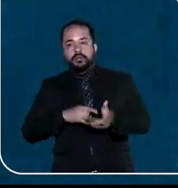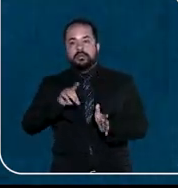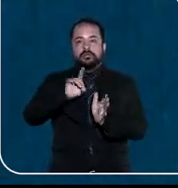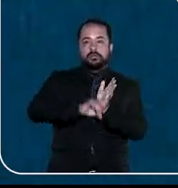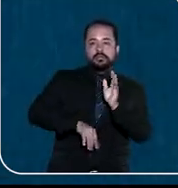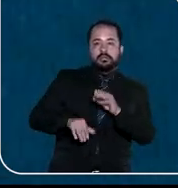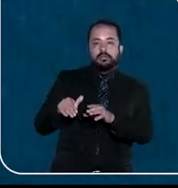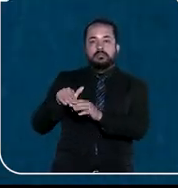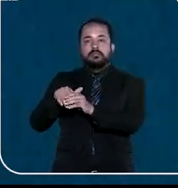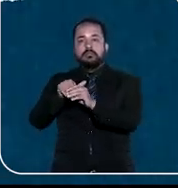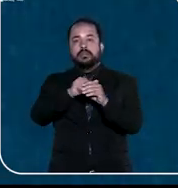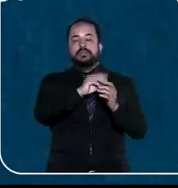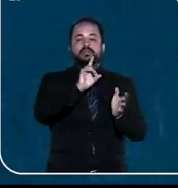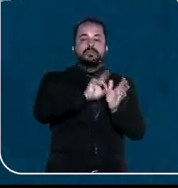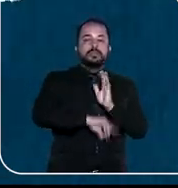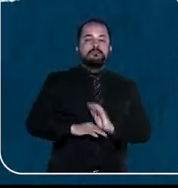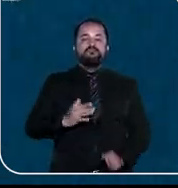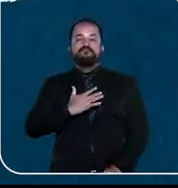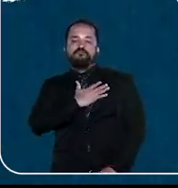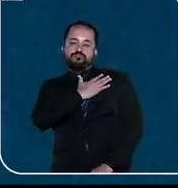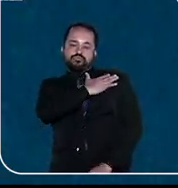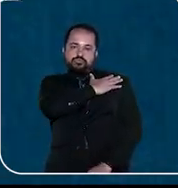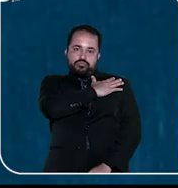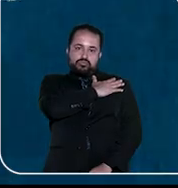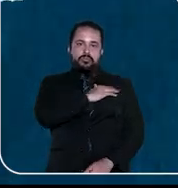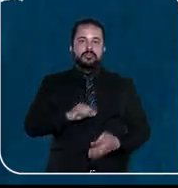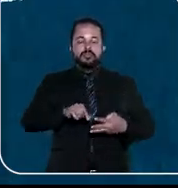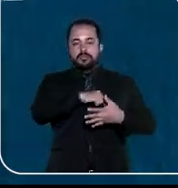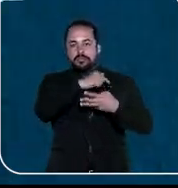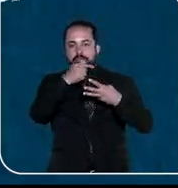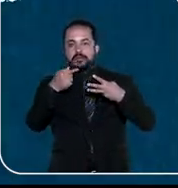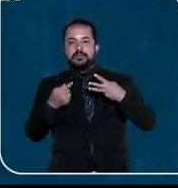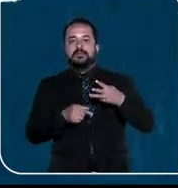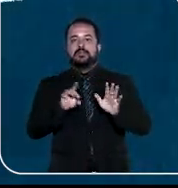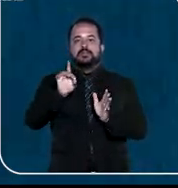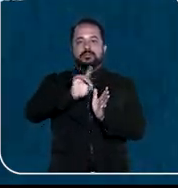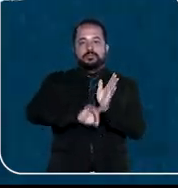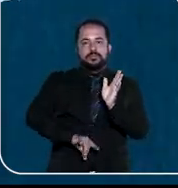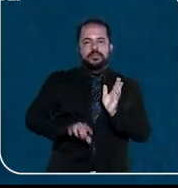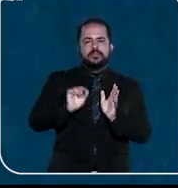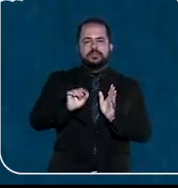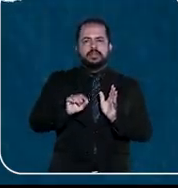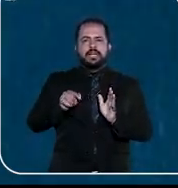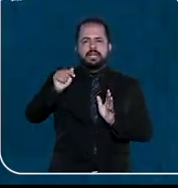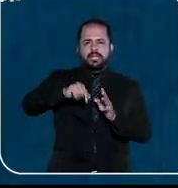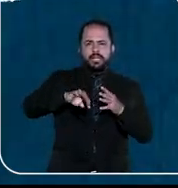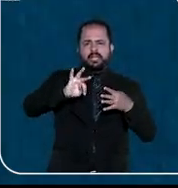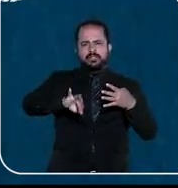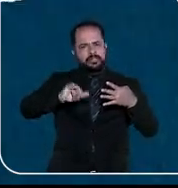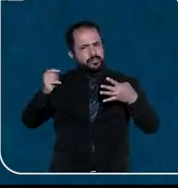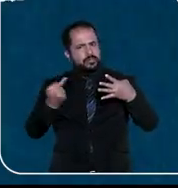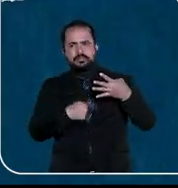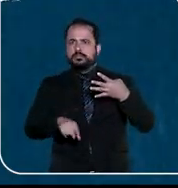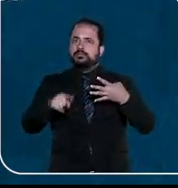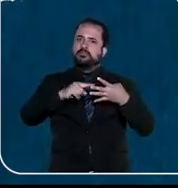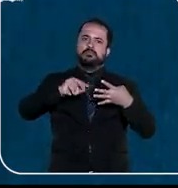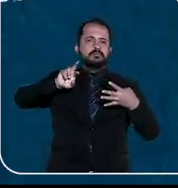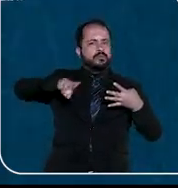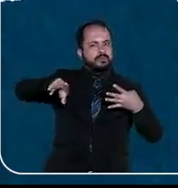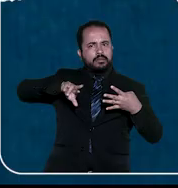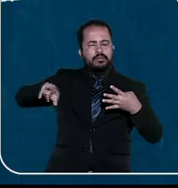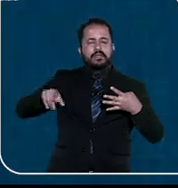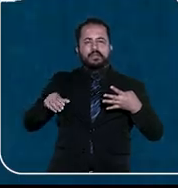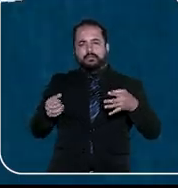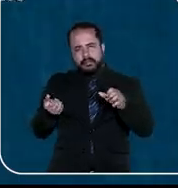trabalhista, direito eleitoral e direito militar. Casos envolvendo esses ramos do direito não são julgados pelo STJ.